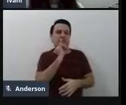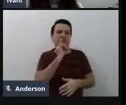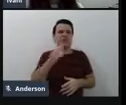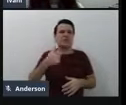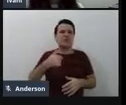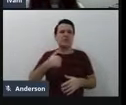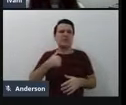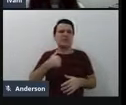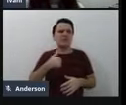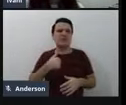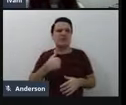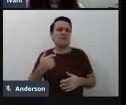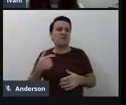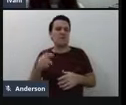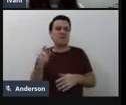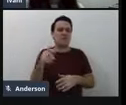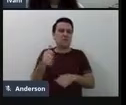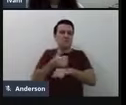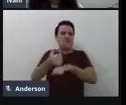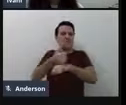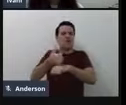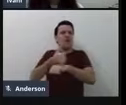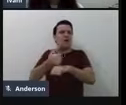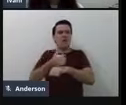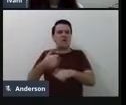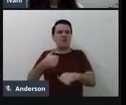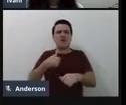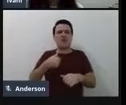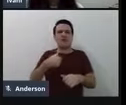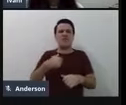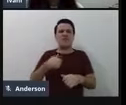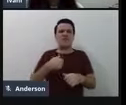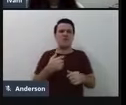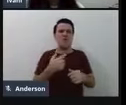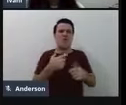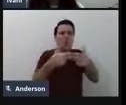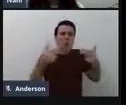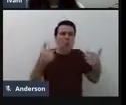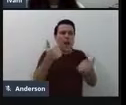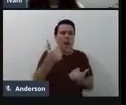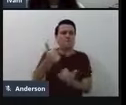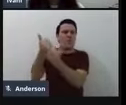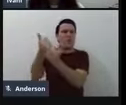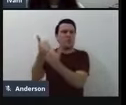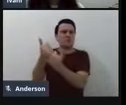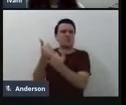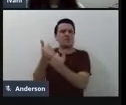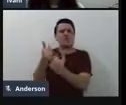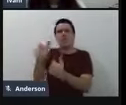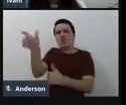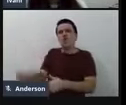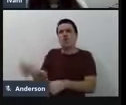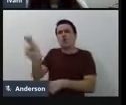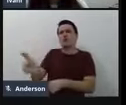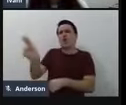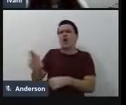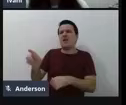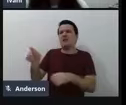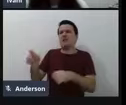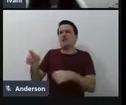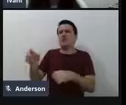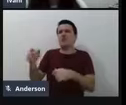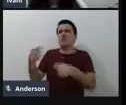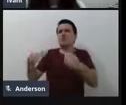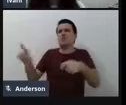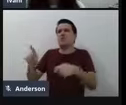sou um profissional e eu prescrevo um recurso sem que esse, esse usuário, né, por exemplo, o